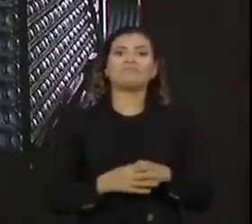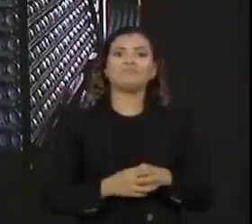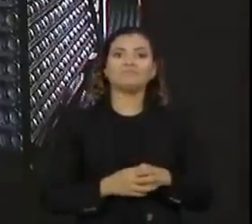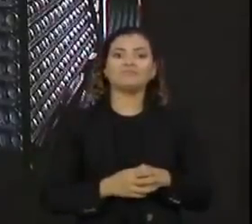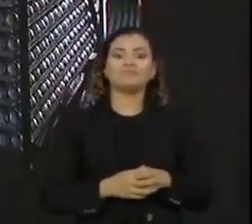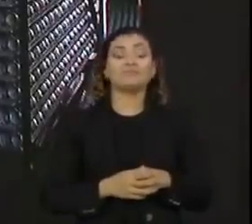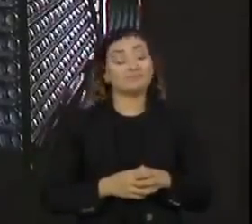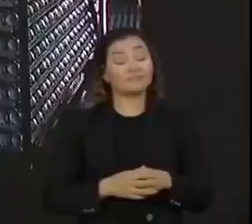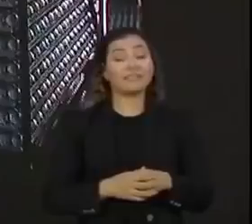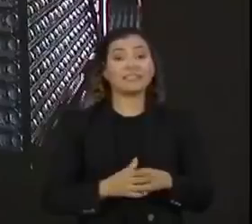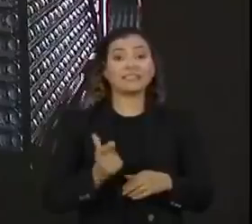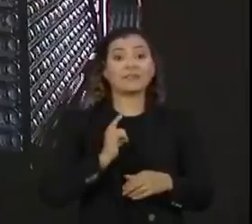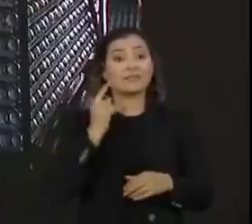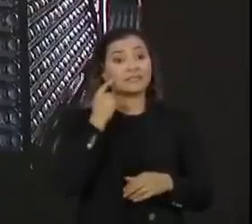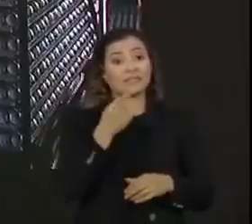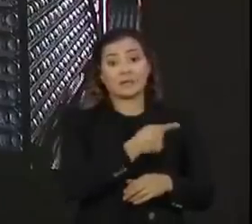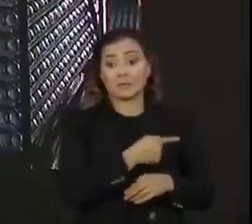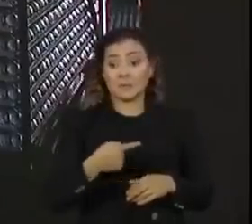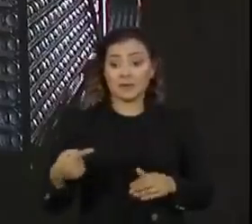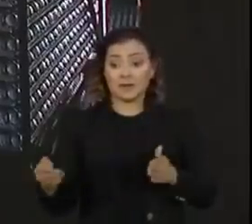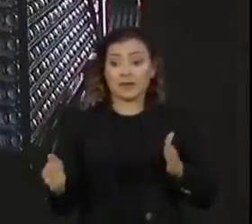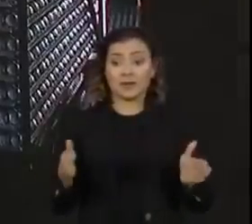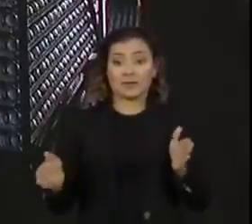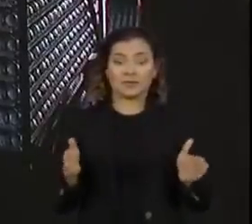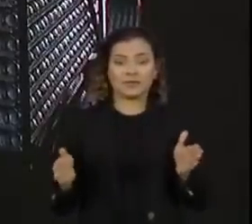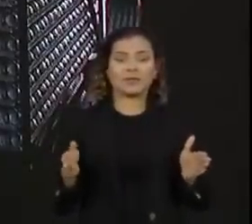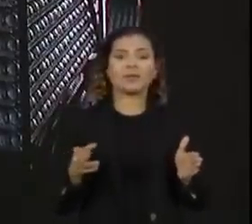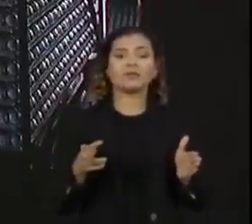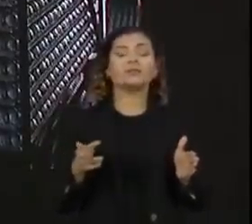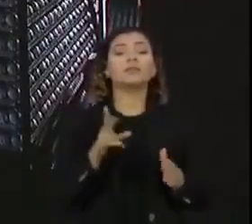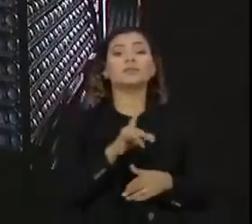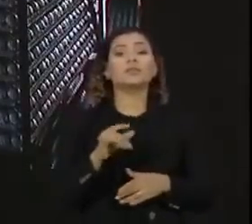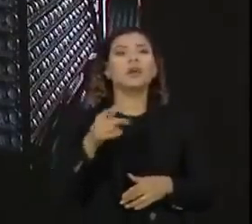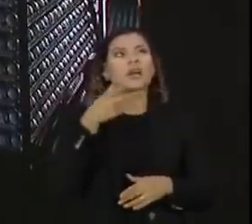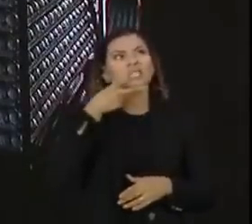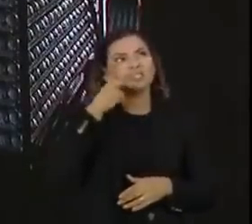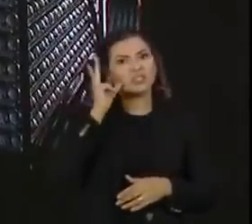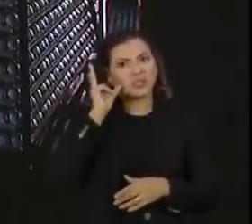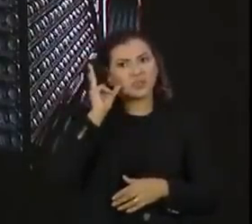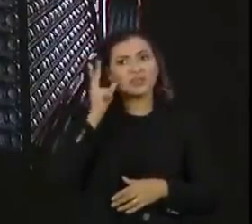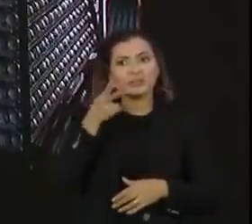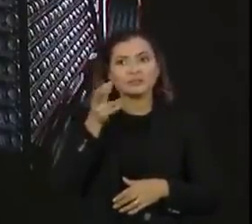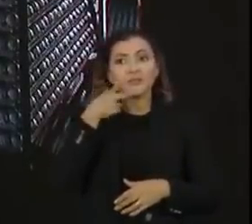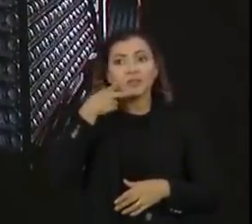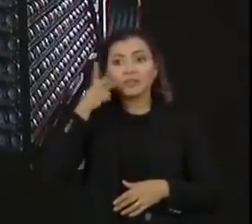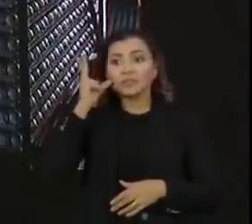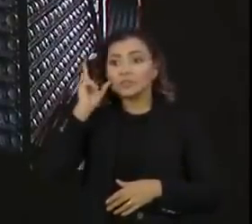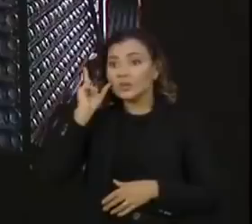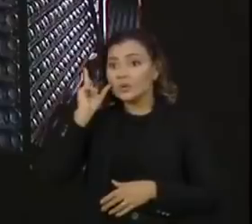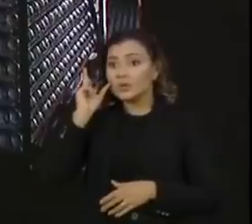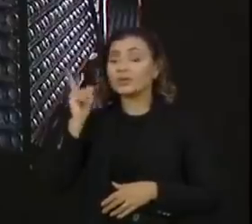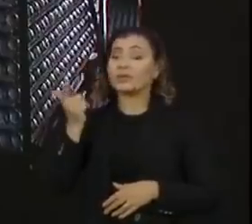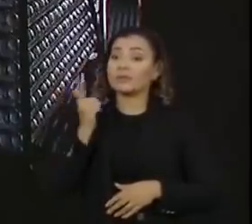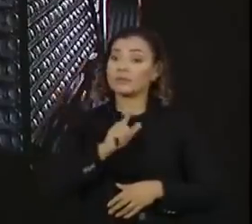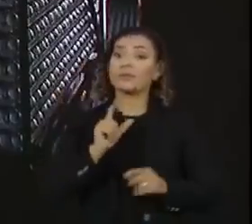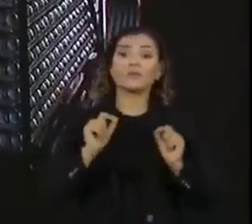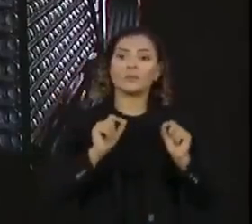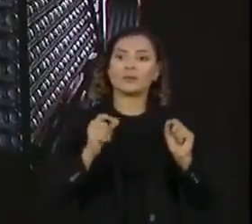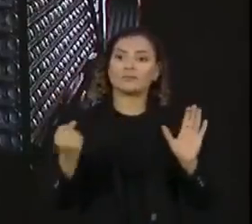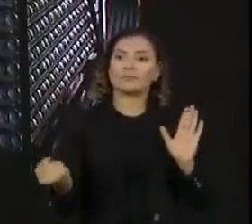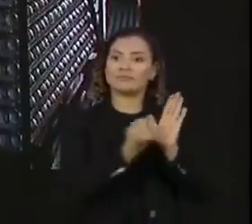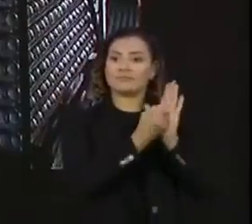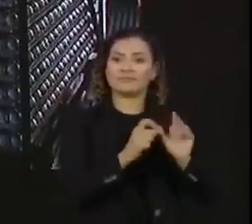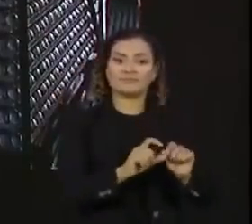recebemos, ainda essa semana, no dia de anteontem, a certificação da